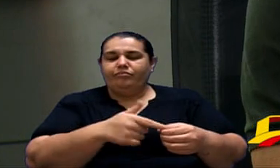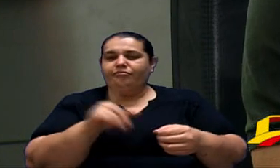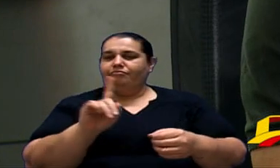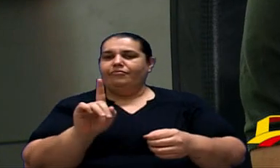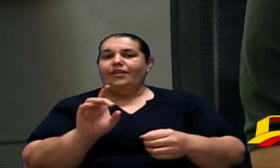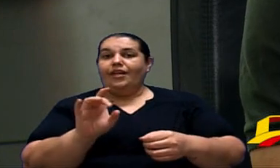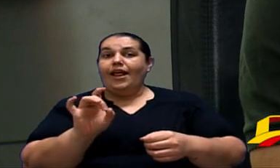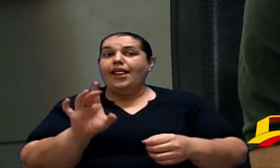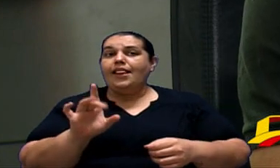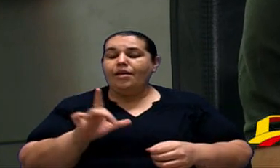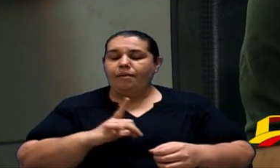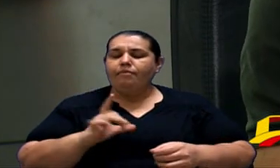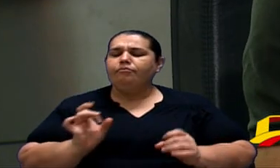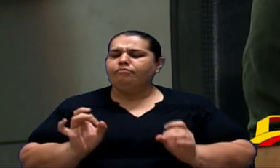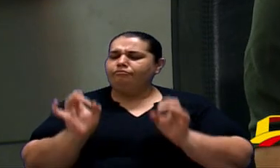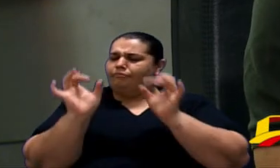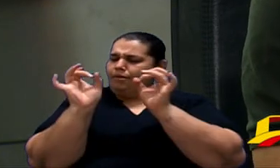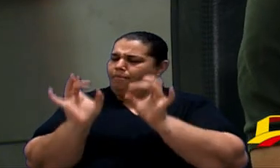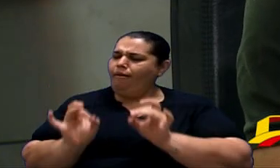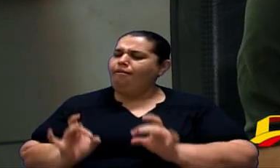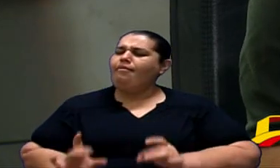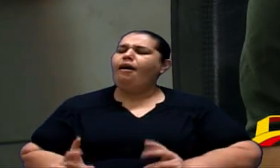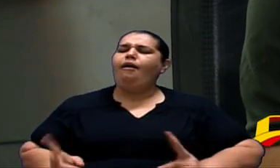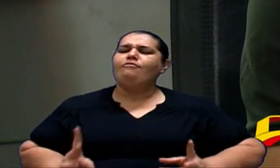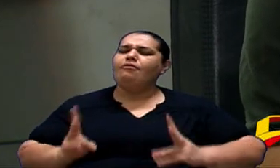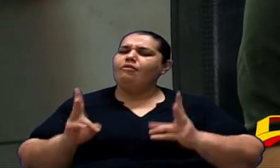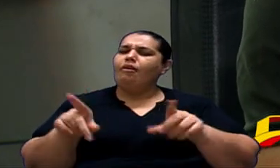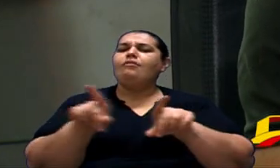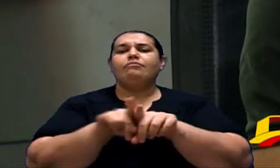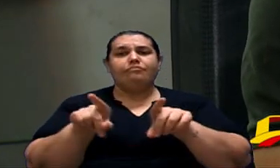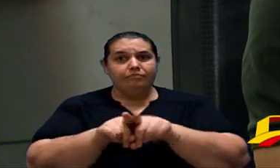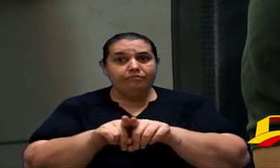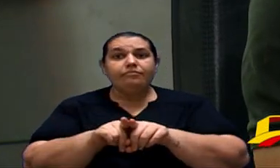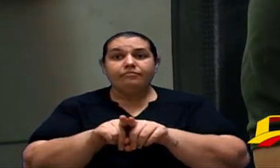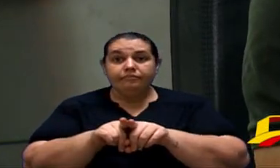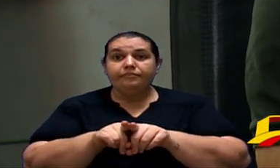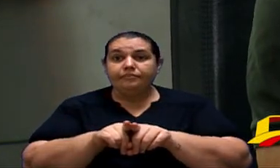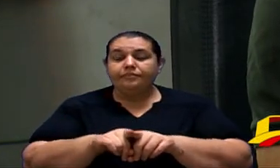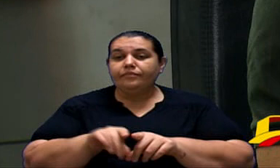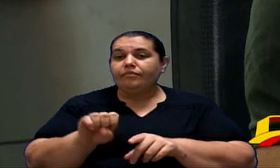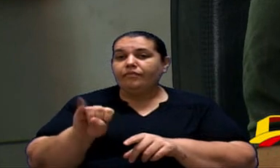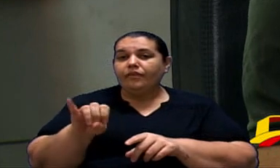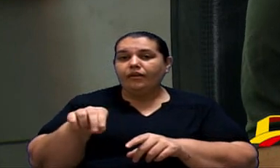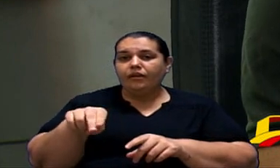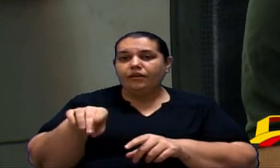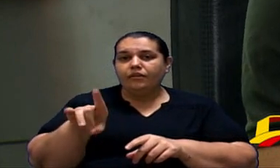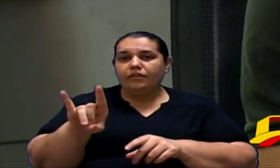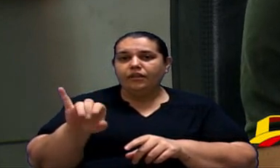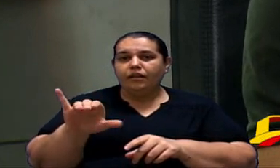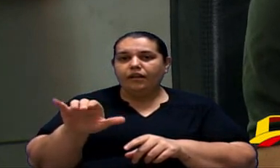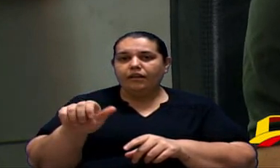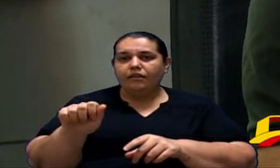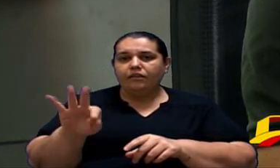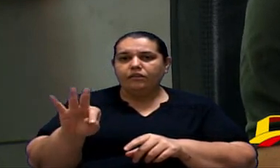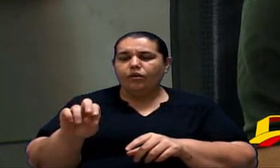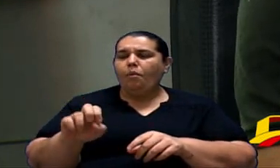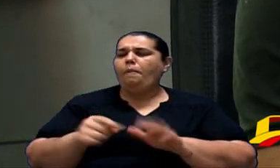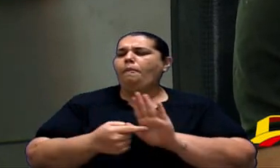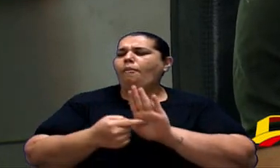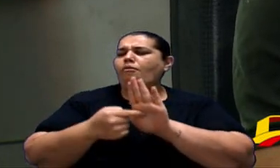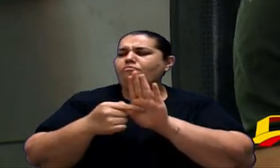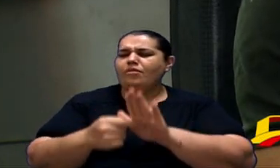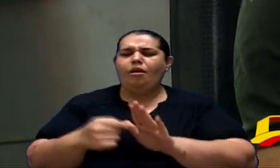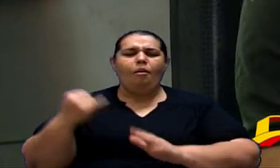Frentista tem seu valor. Frentista tem seu valor. E o sindicato vem por mais de anos provando isso.